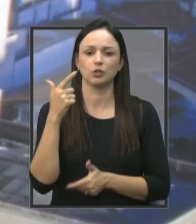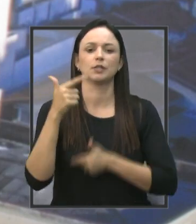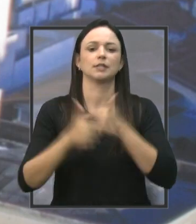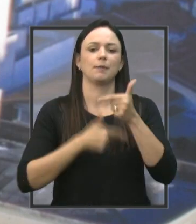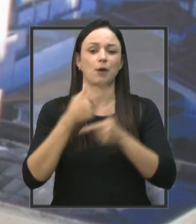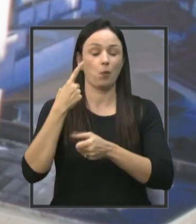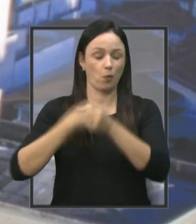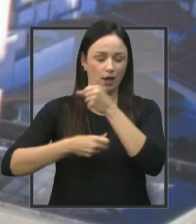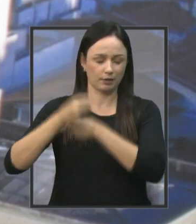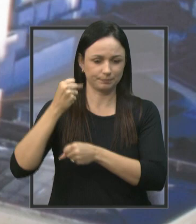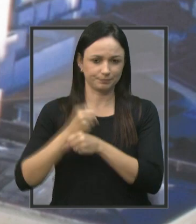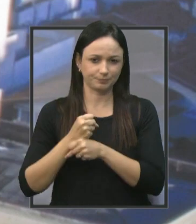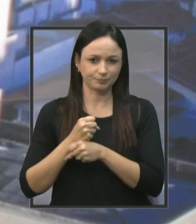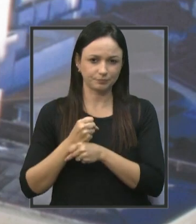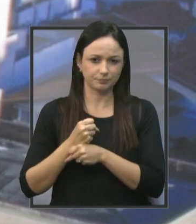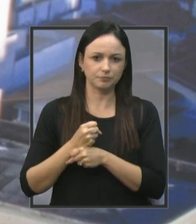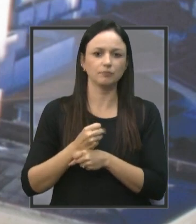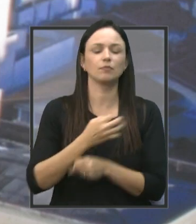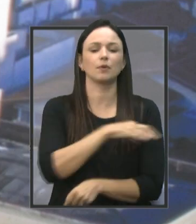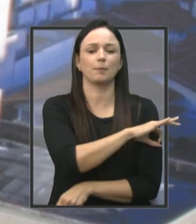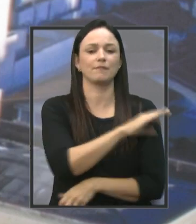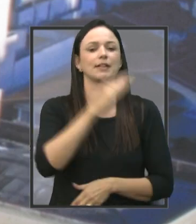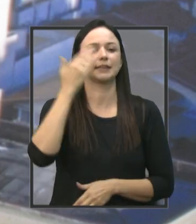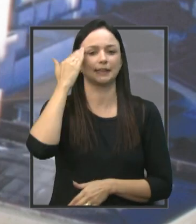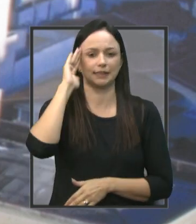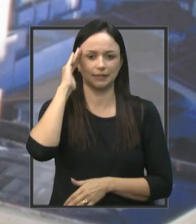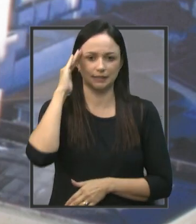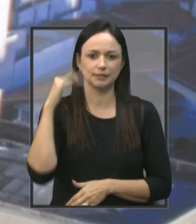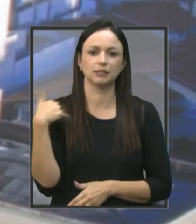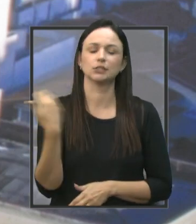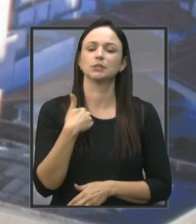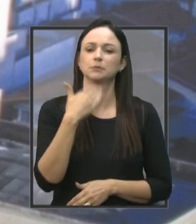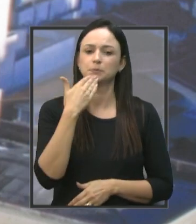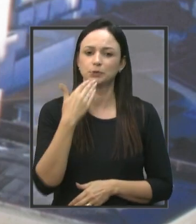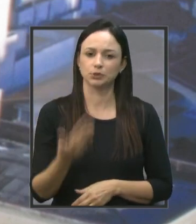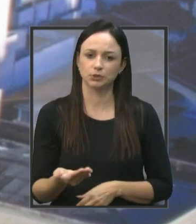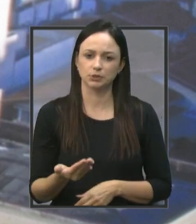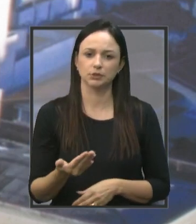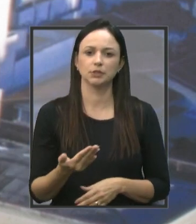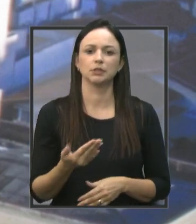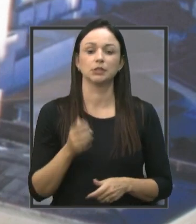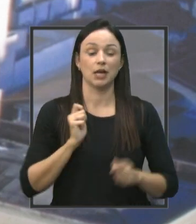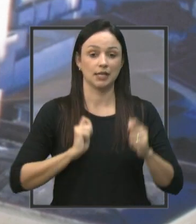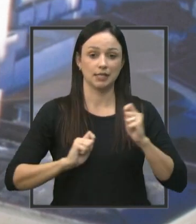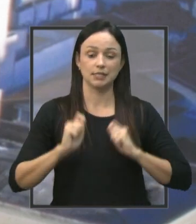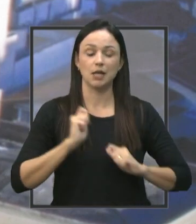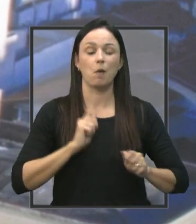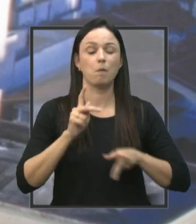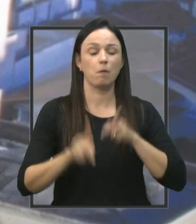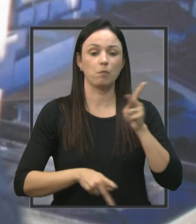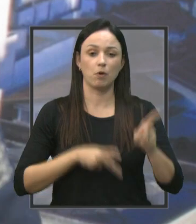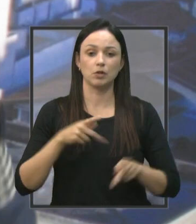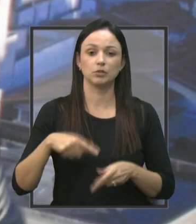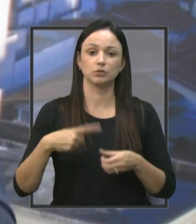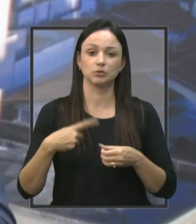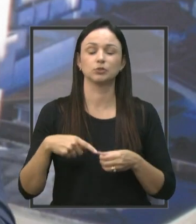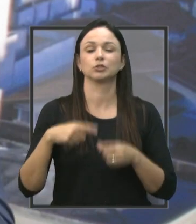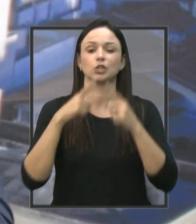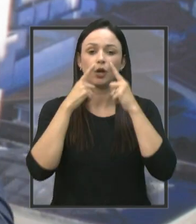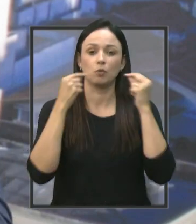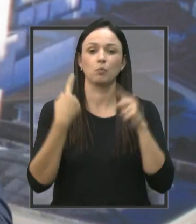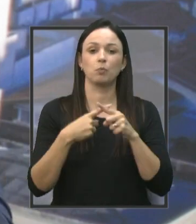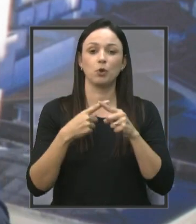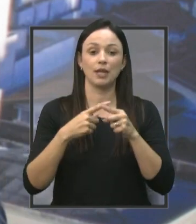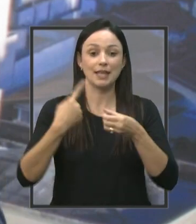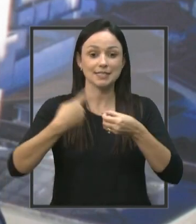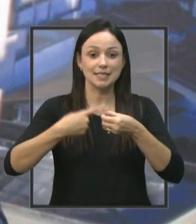o ano passado, o prefeito entendeu a nossa solicitação, a ansiedade da população de Jaú em ter uma cidade